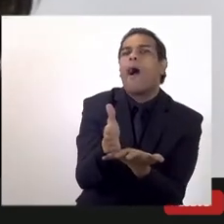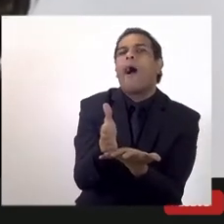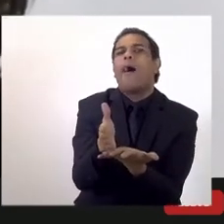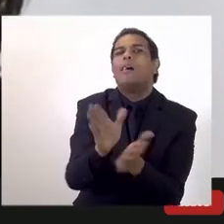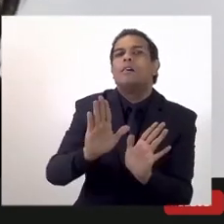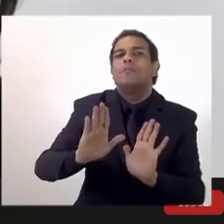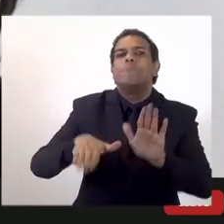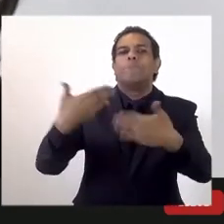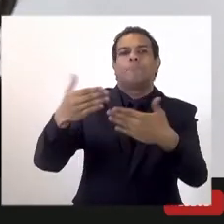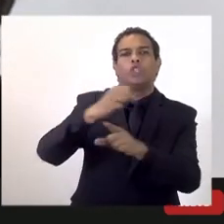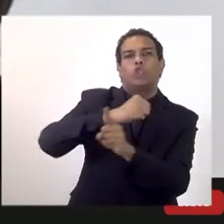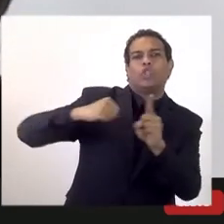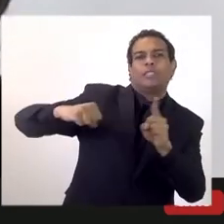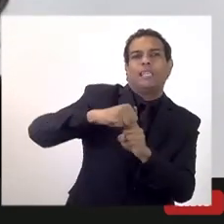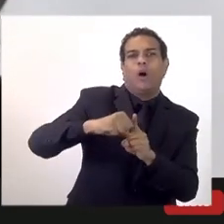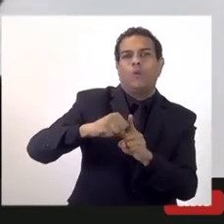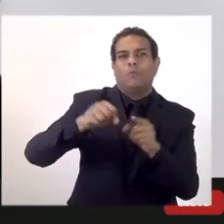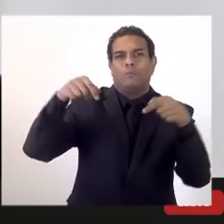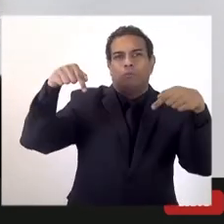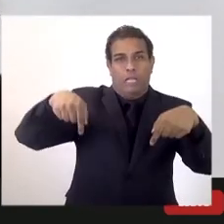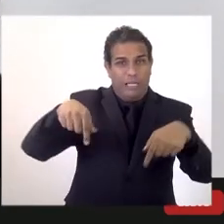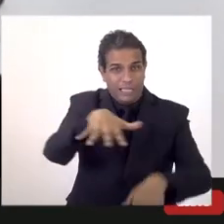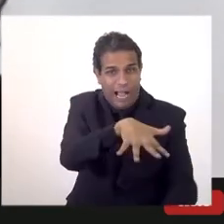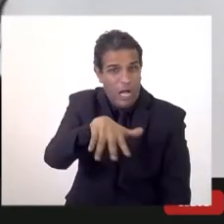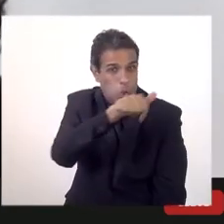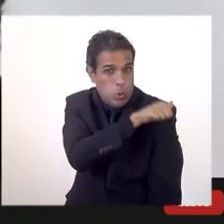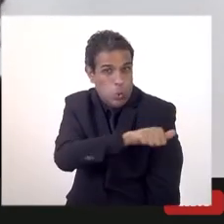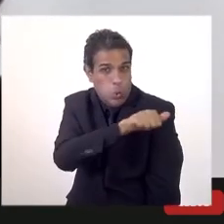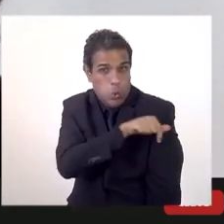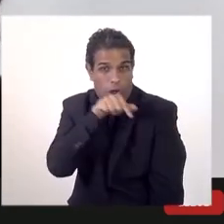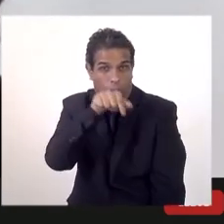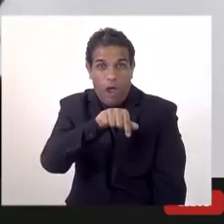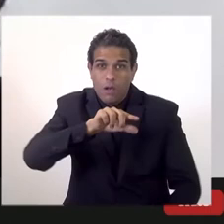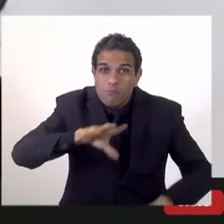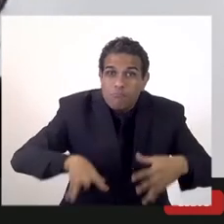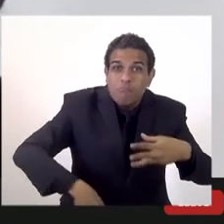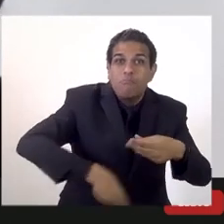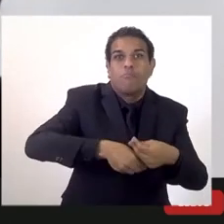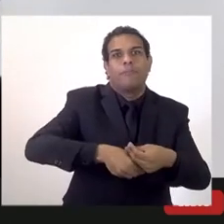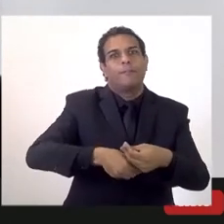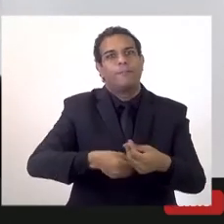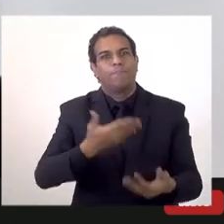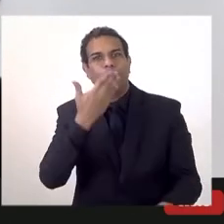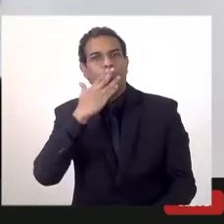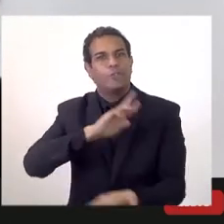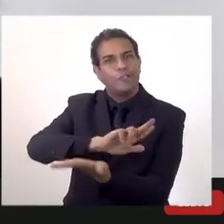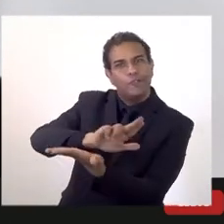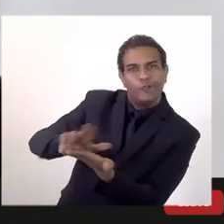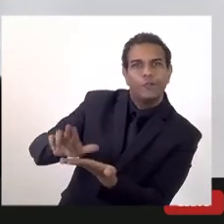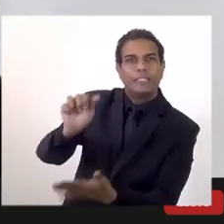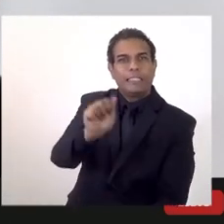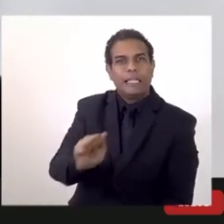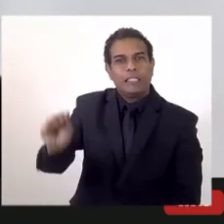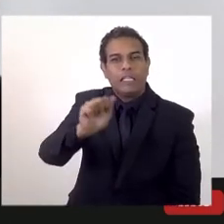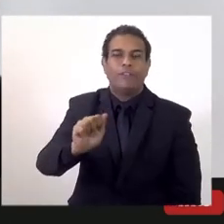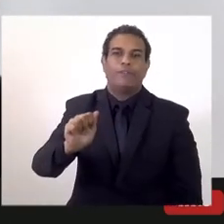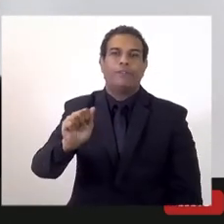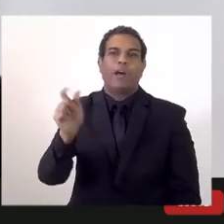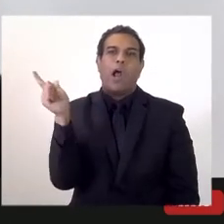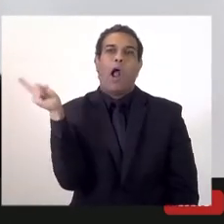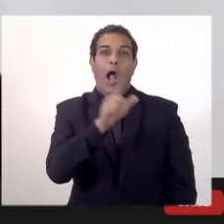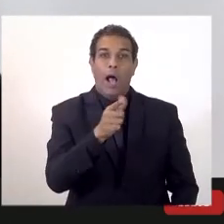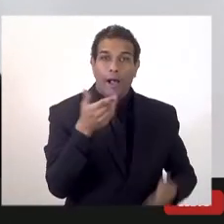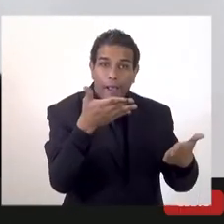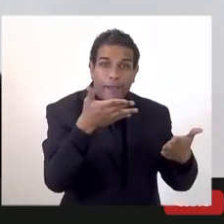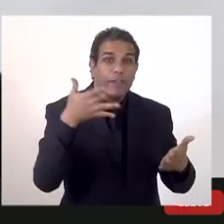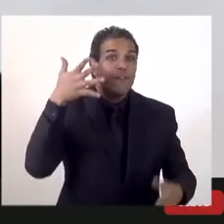retomada do crescimento do Estado do Rio de Janeiro então essa visão complementar das várias instituições é fundamental e o fórum